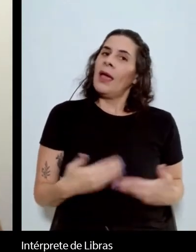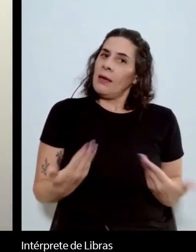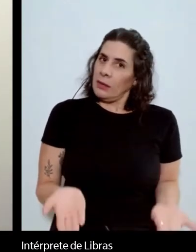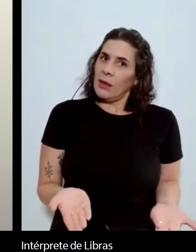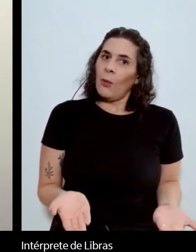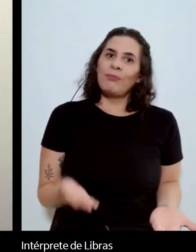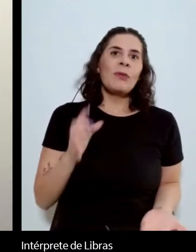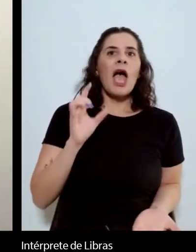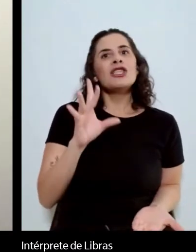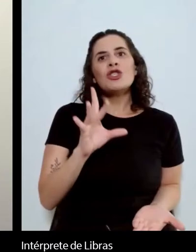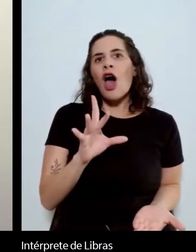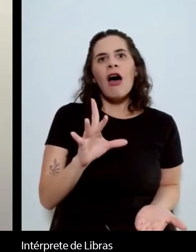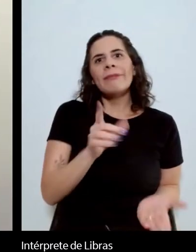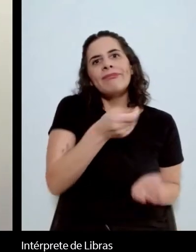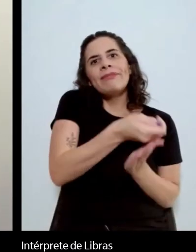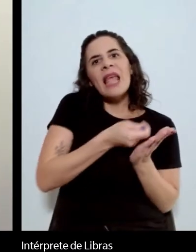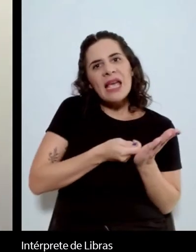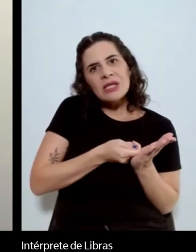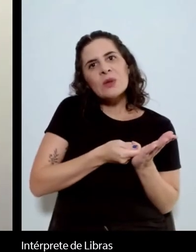a sua